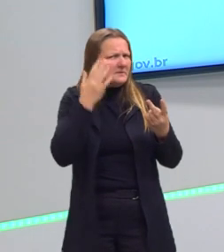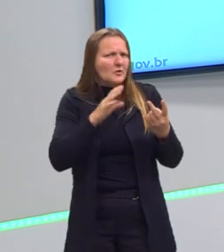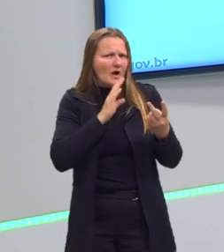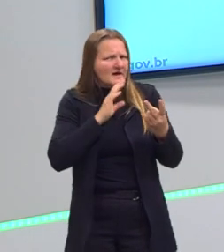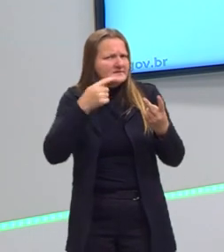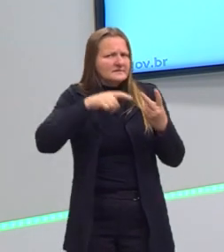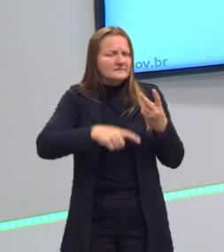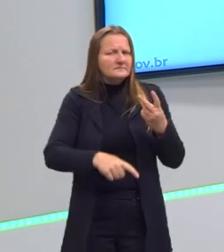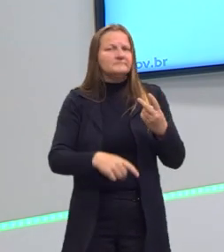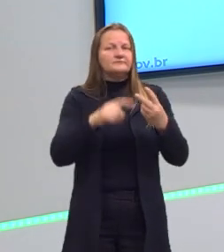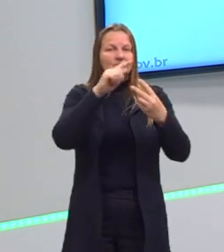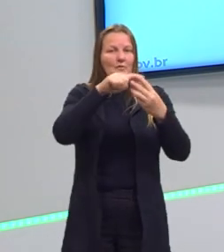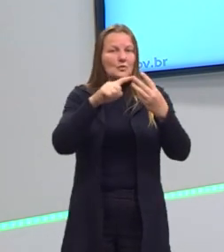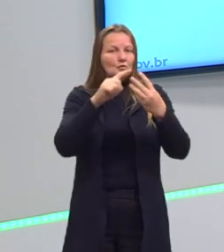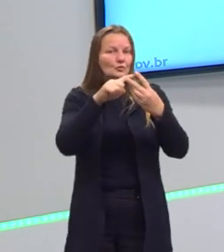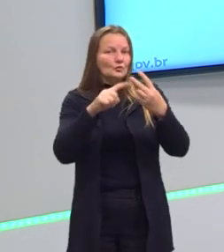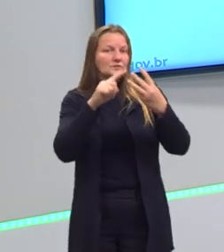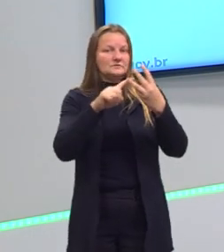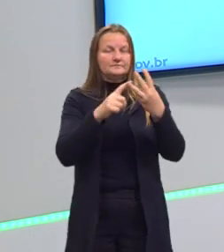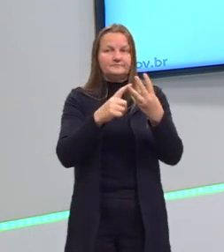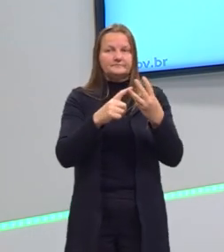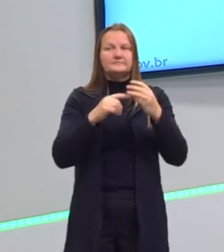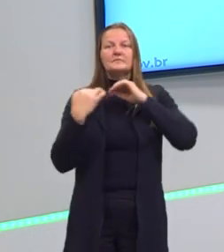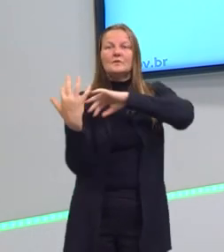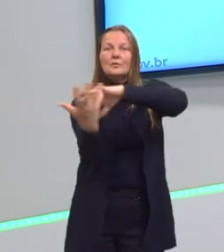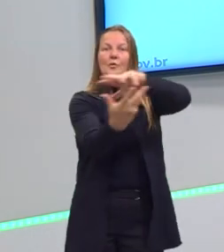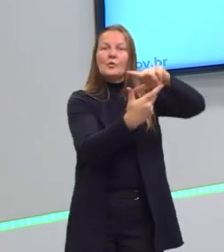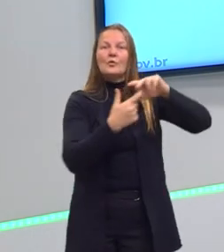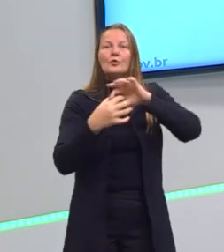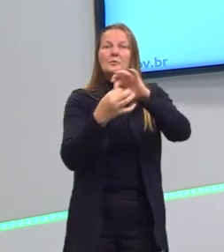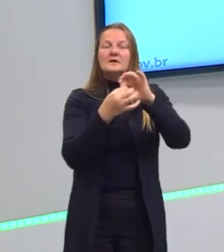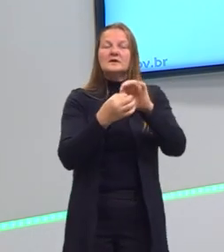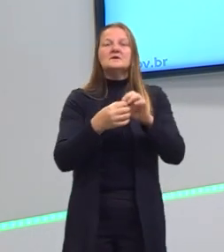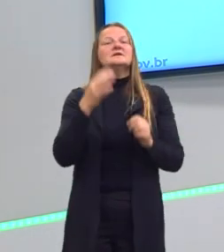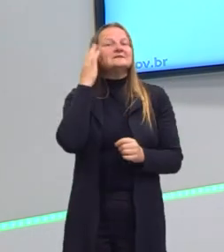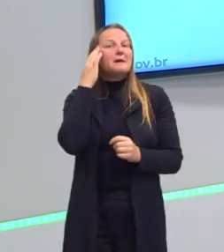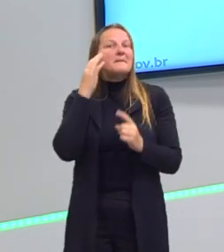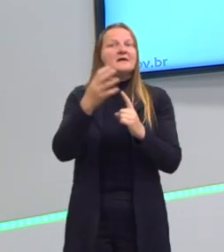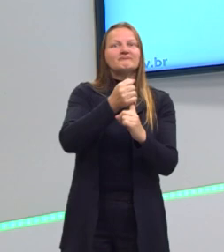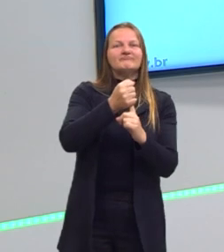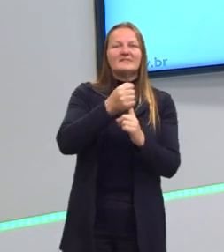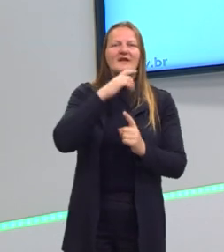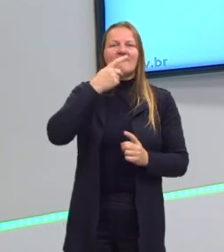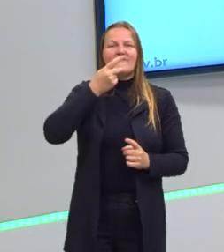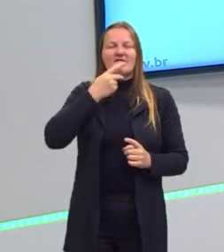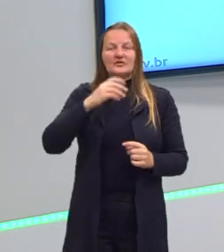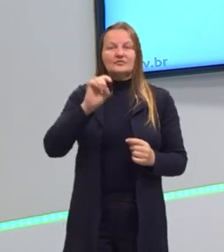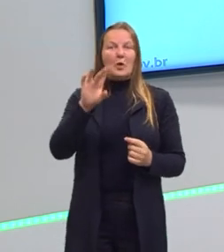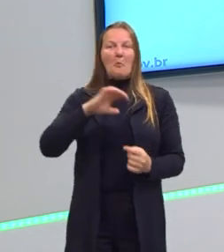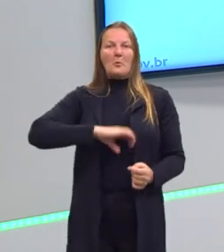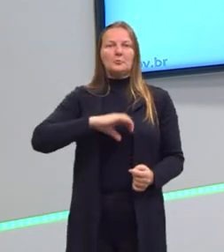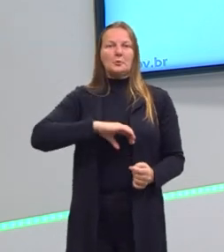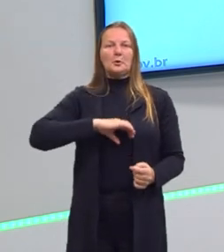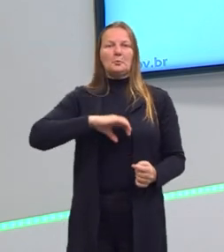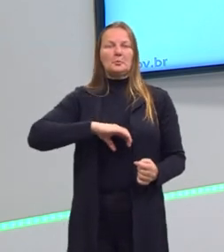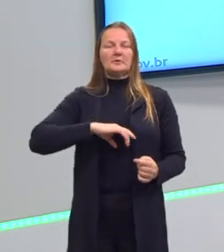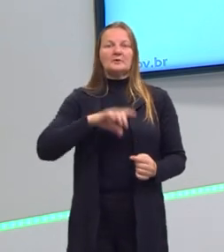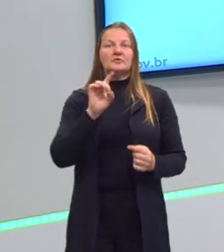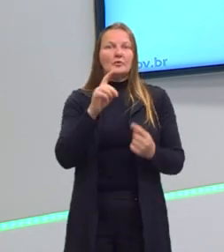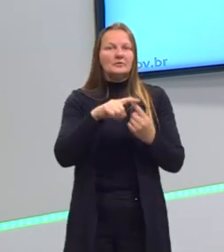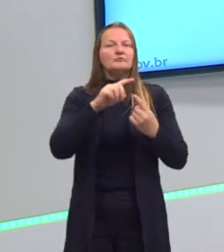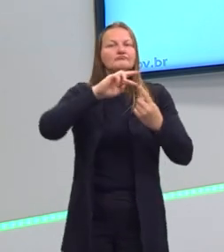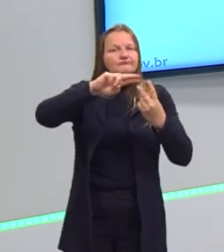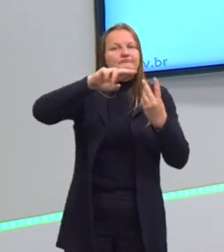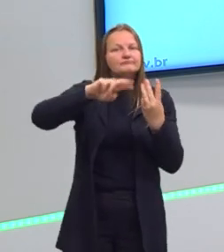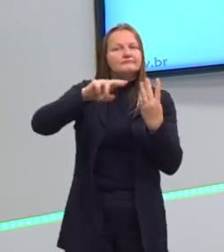nesse processo de globalização de nós dominarmos a lei do português. Então, por favor, vamos lá, vamos estudar de